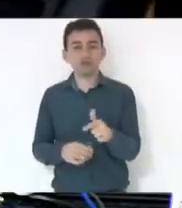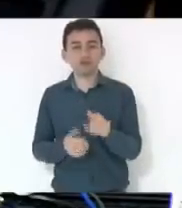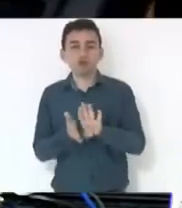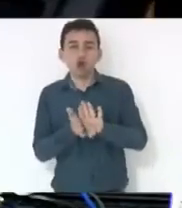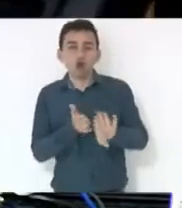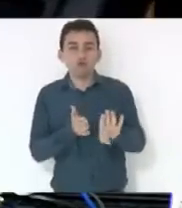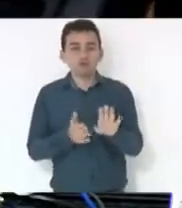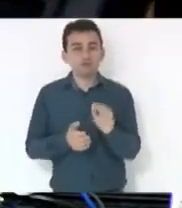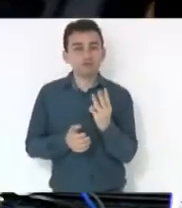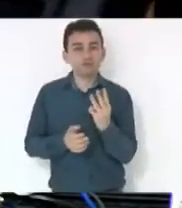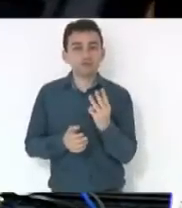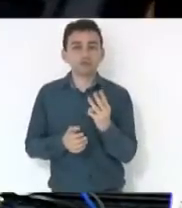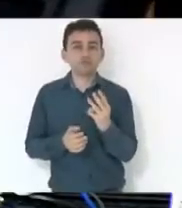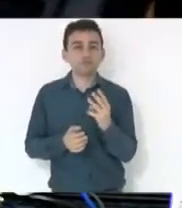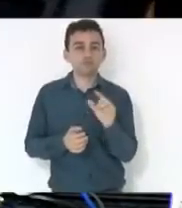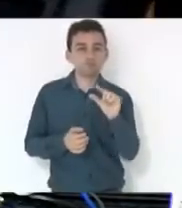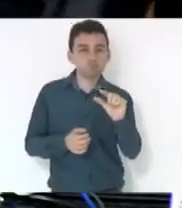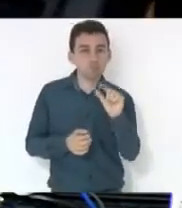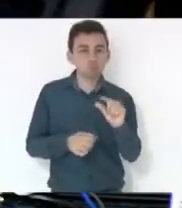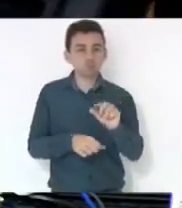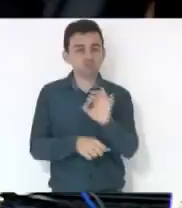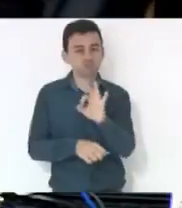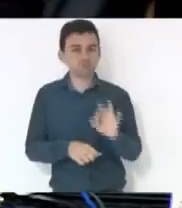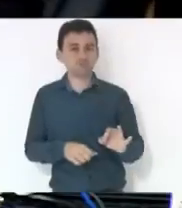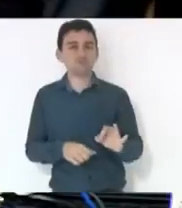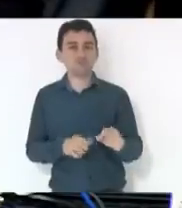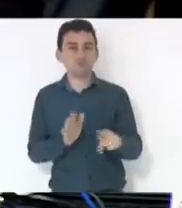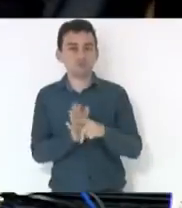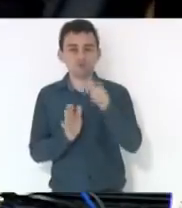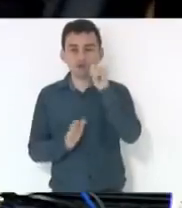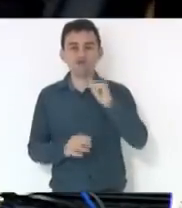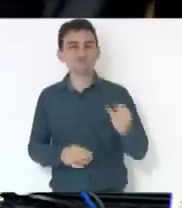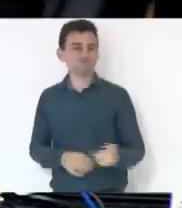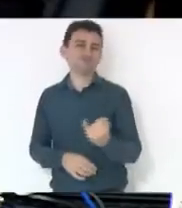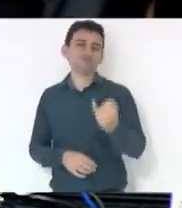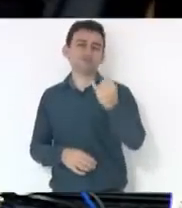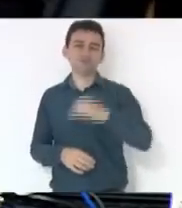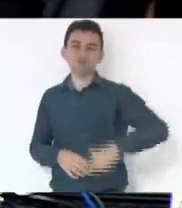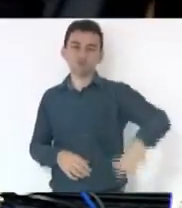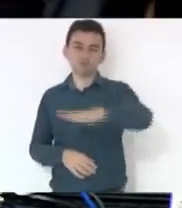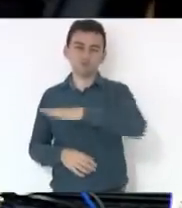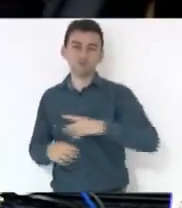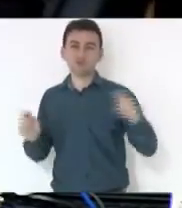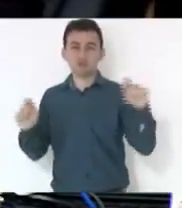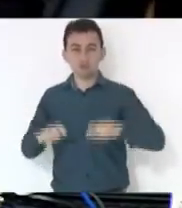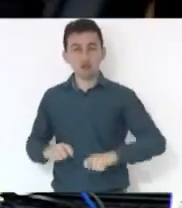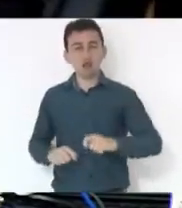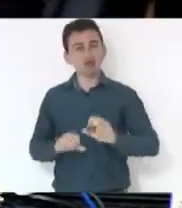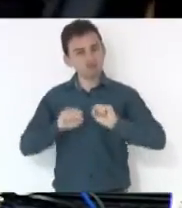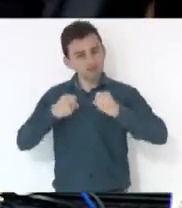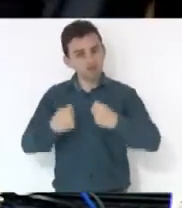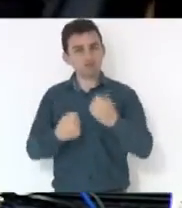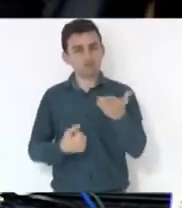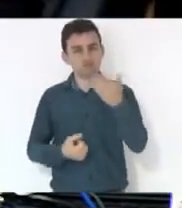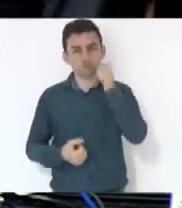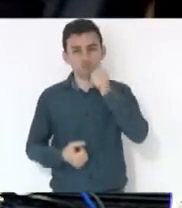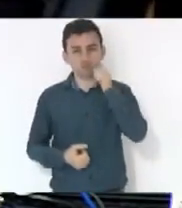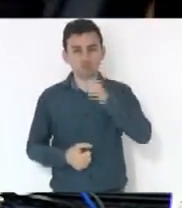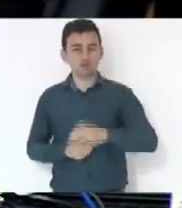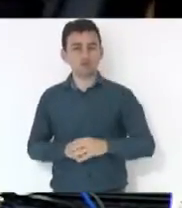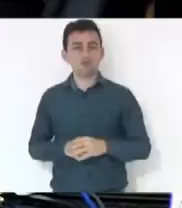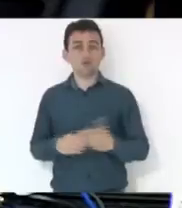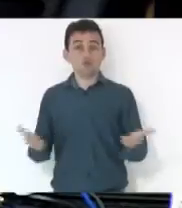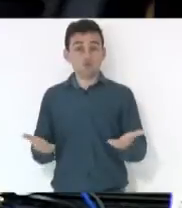público feminino na ocupação dessas vagas. Eu acho que é de fundamental importância que nós possamos fazer a defesa da mulher. A mulher, hoje em dia,